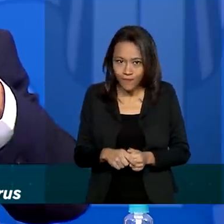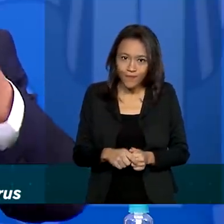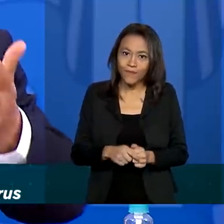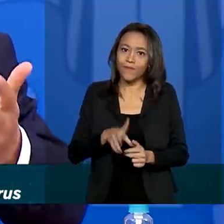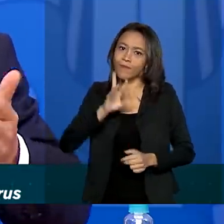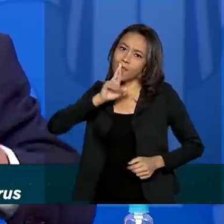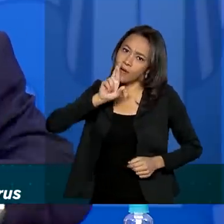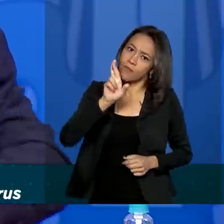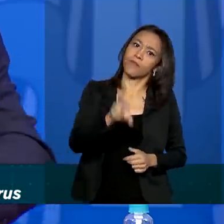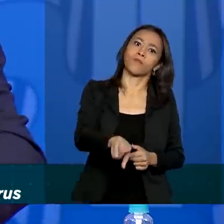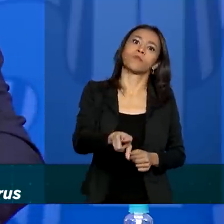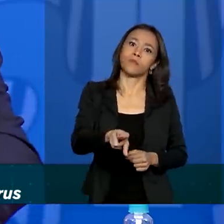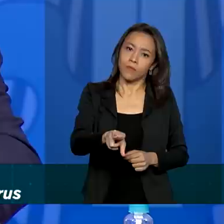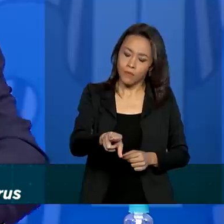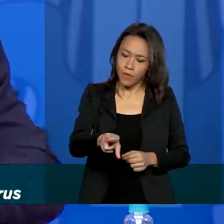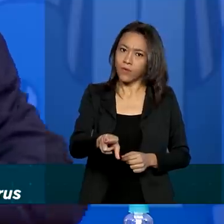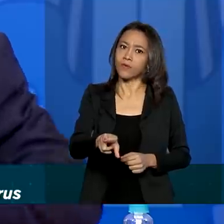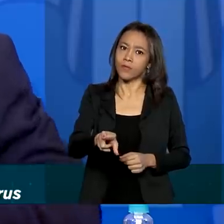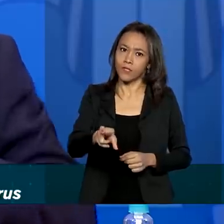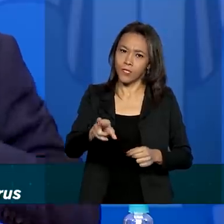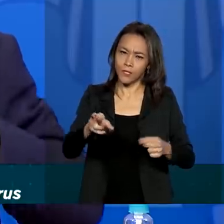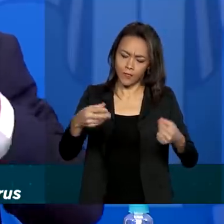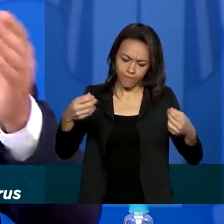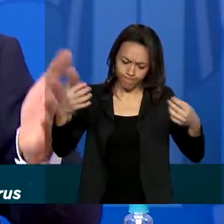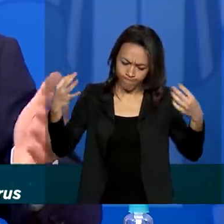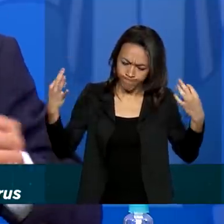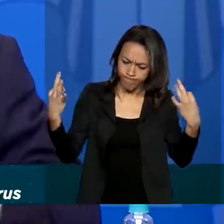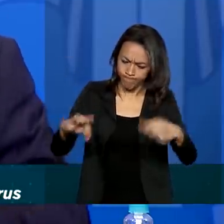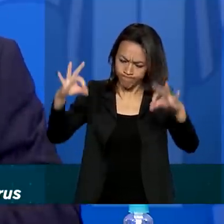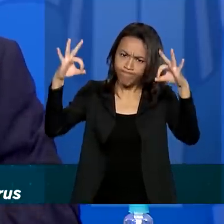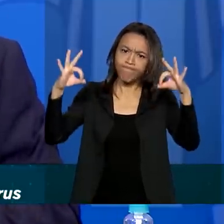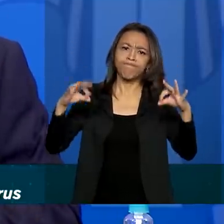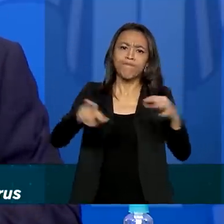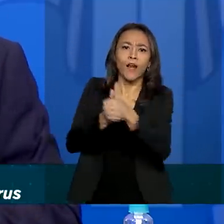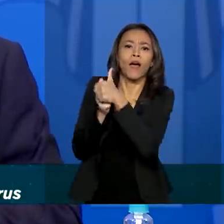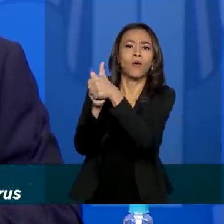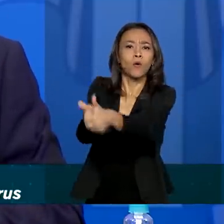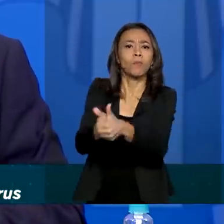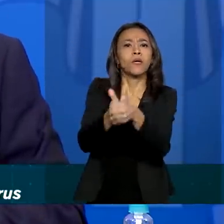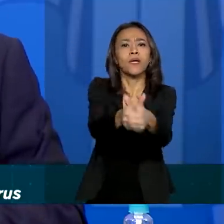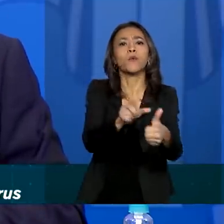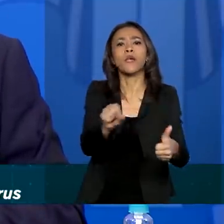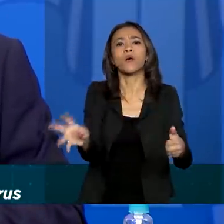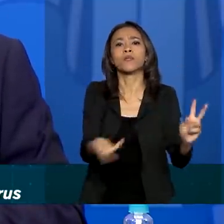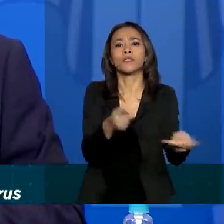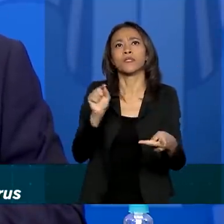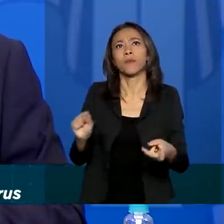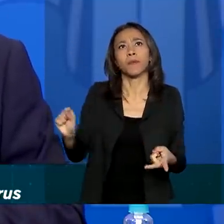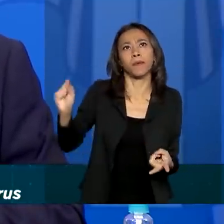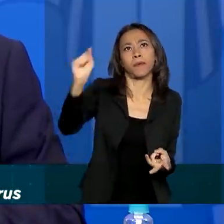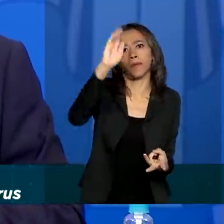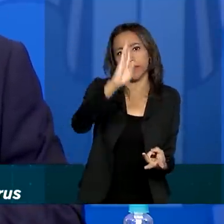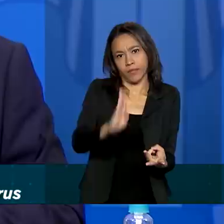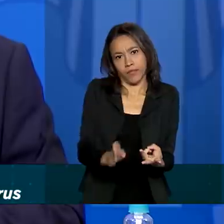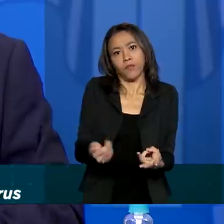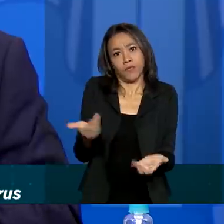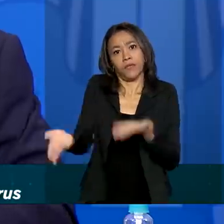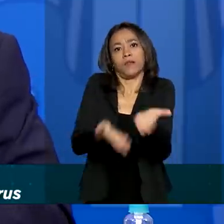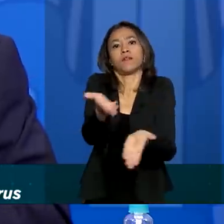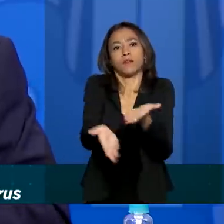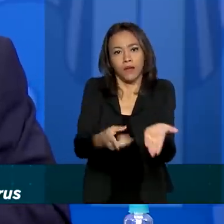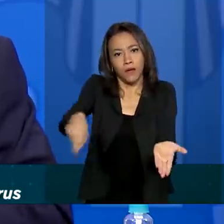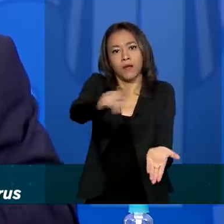resultados mais precisos e para acompanhamento de toda essa situação e também para o tratamento das pessoas.